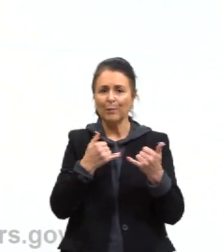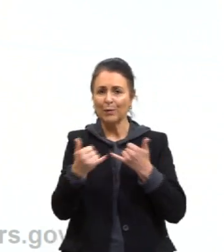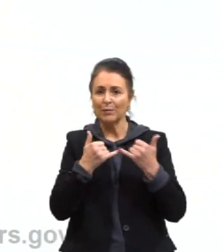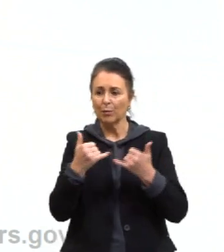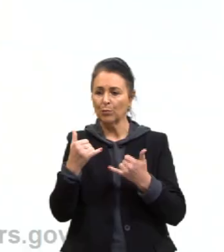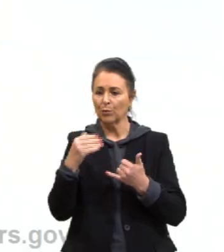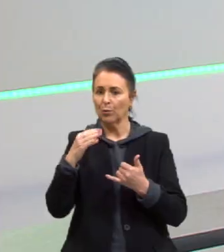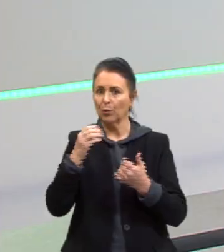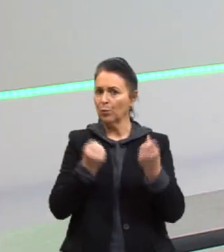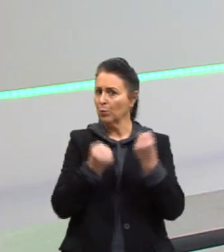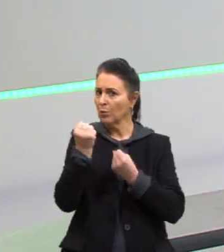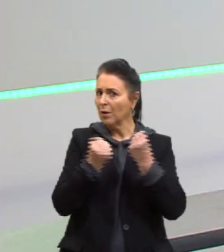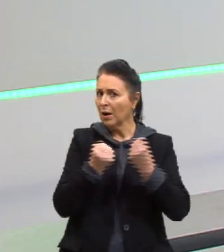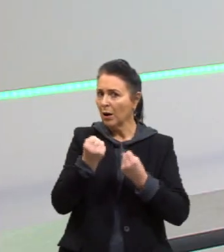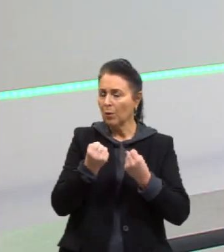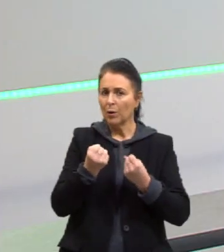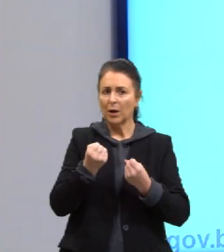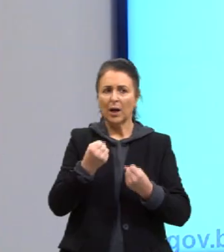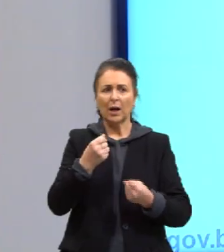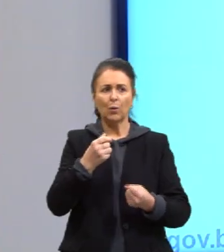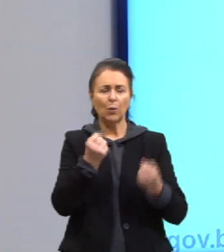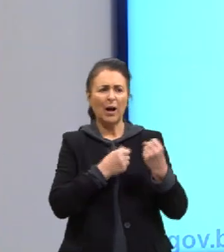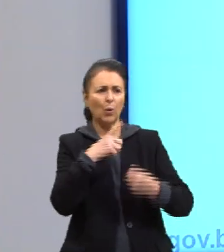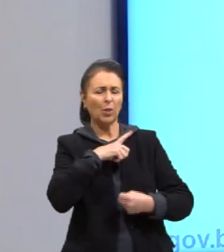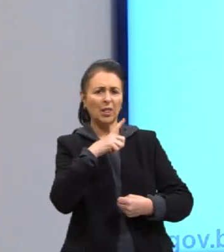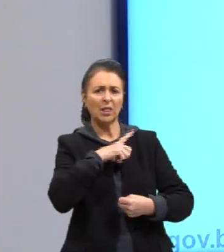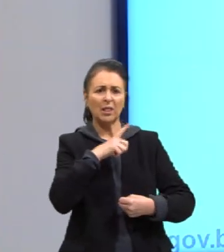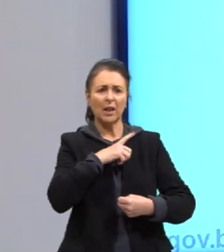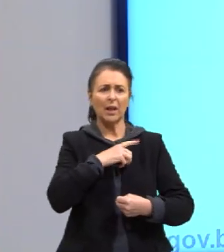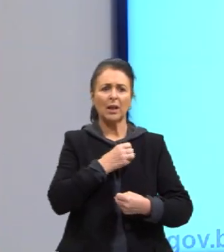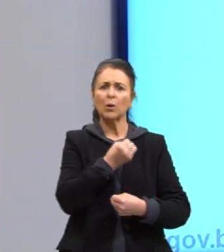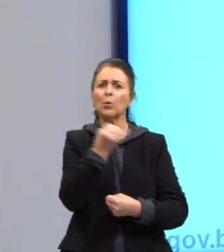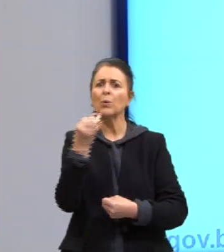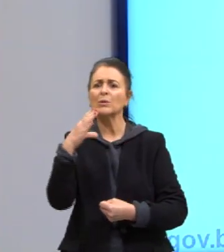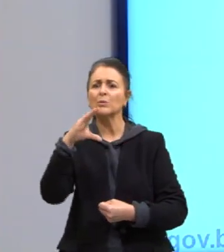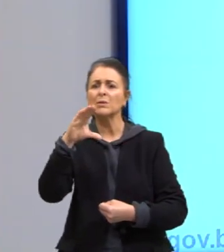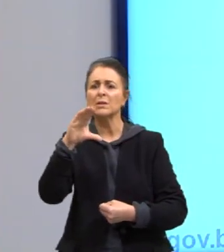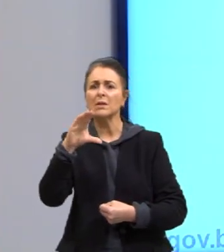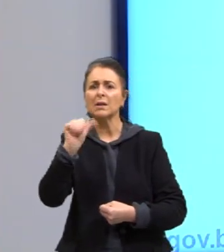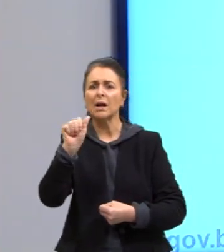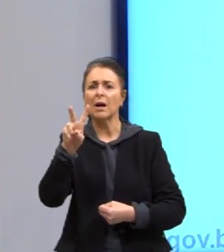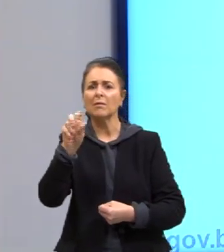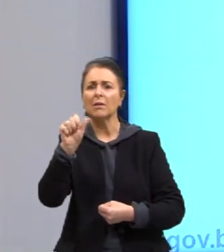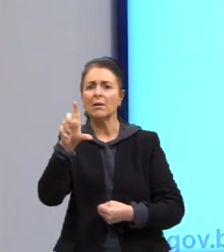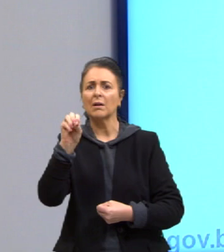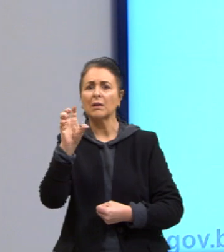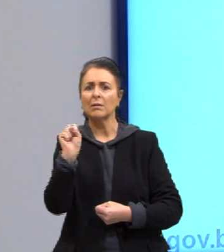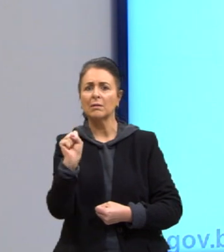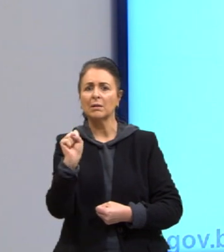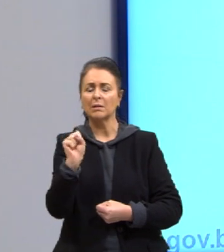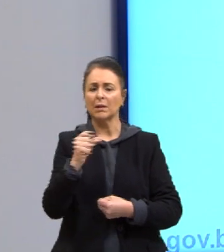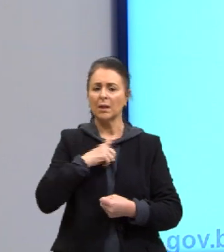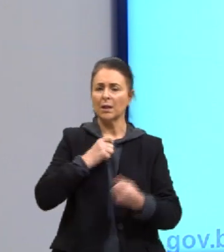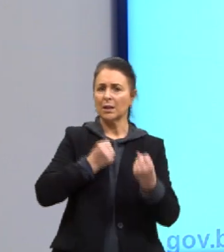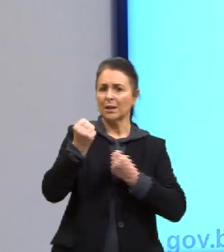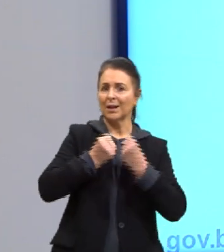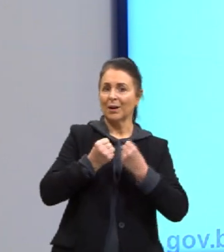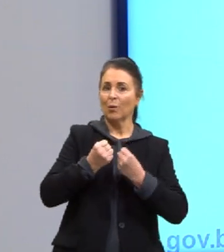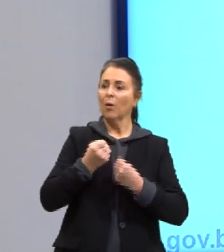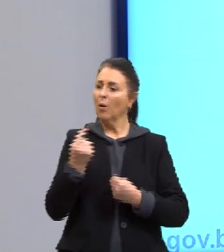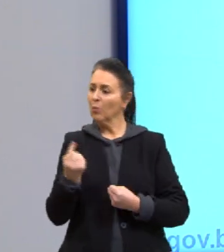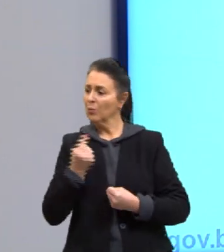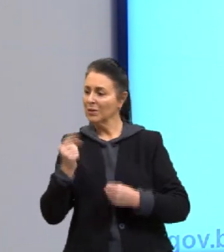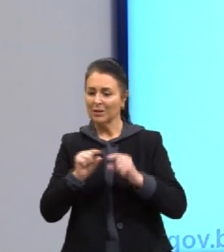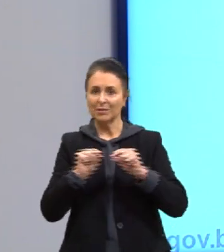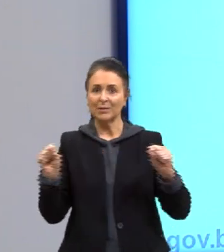num carro. A gente acaba dizendo, quantos cavalos tem esse carro? Então, cavalo é uma unidade de medida